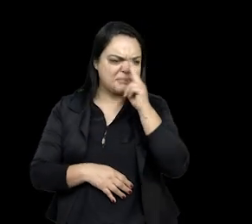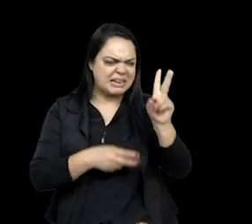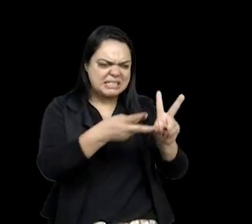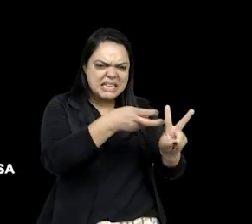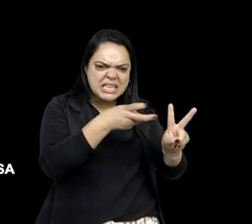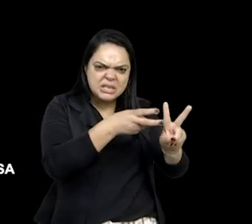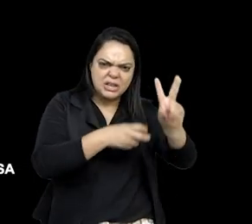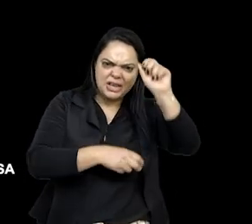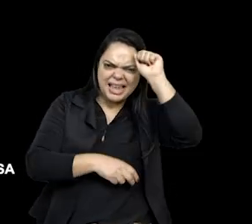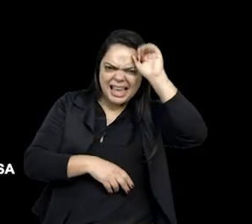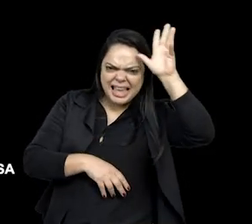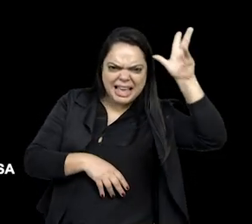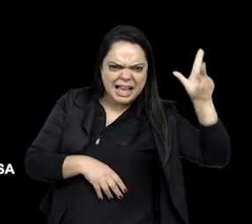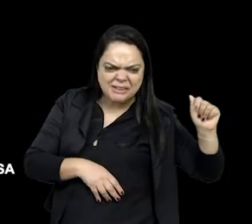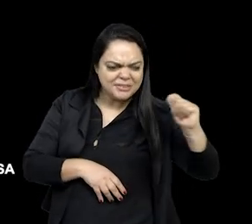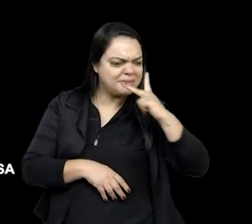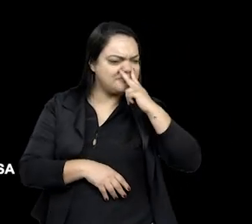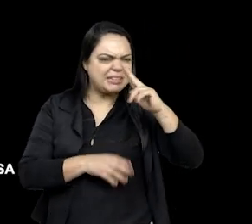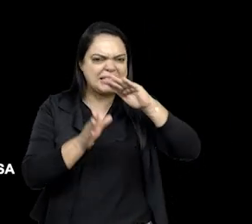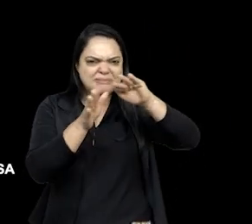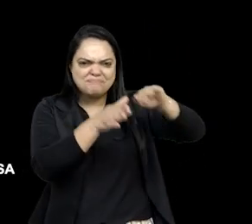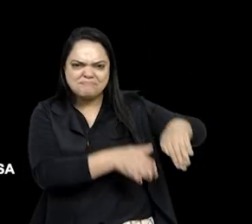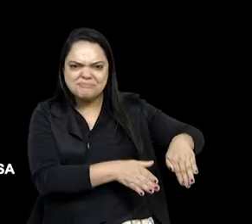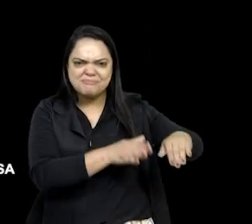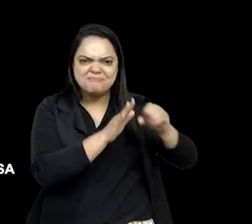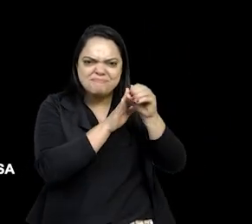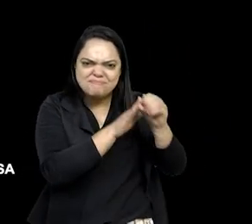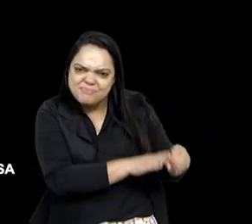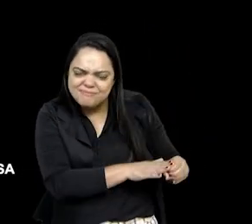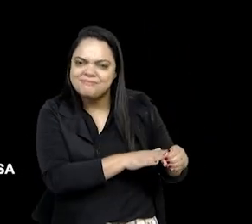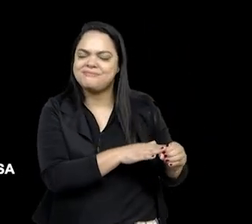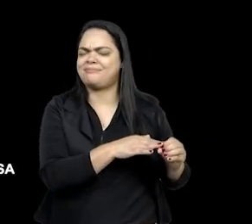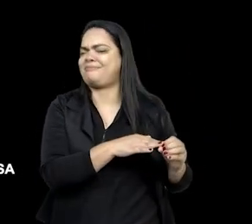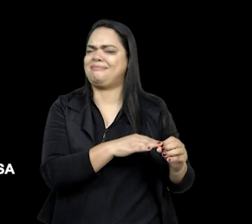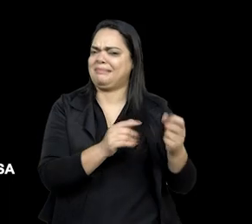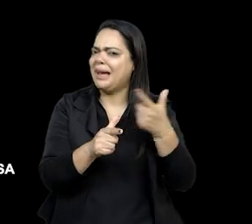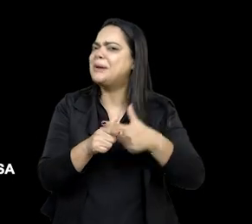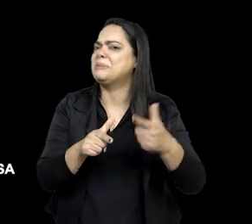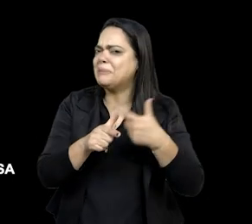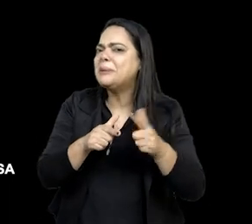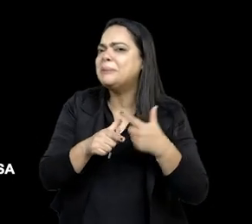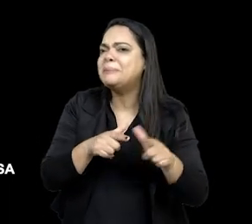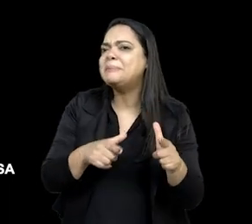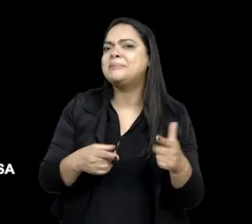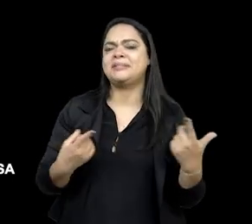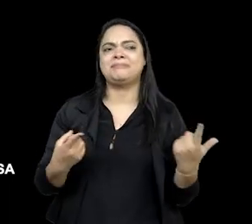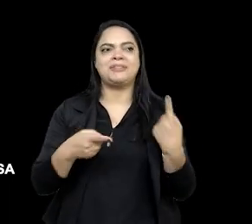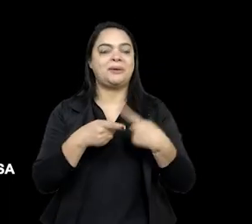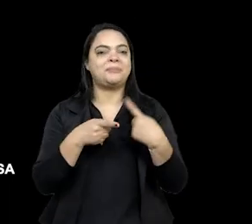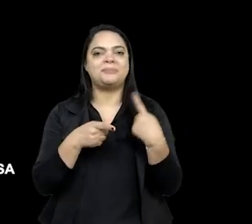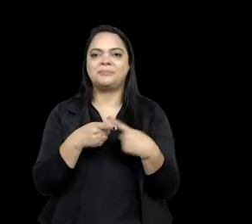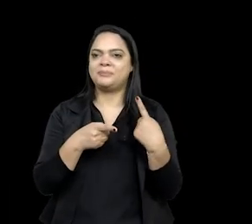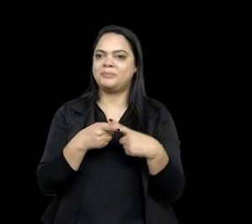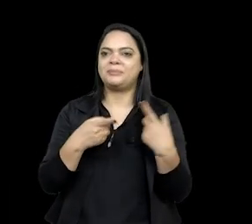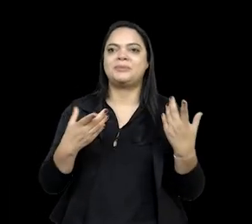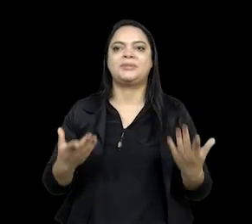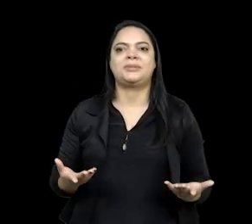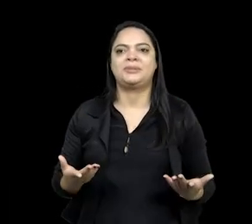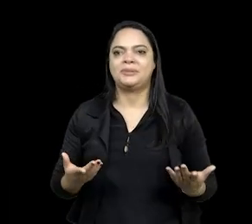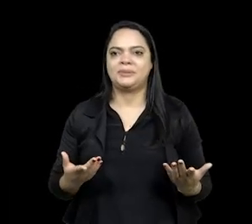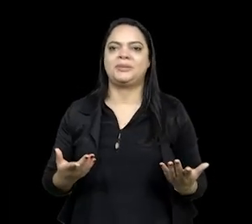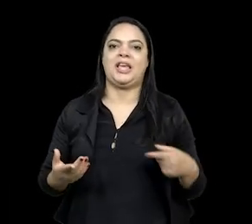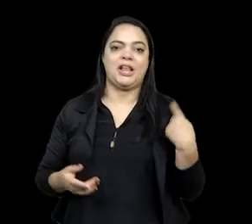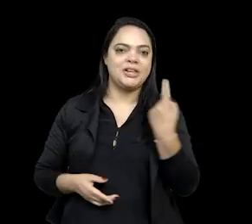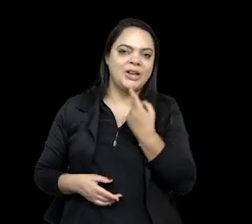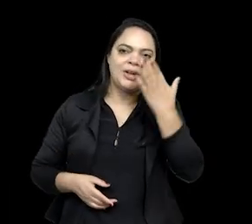subsidiários. Então, isso é um problema bastante grande, porque ele, como é uma forma muito harmoniosa de ver essa formação do